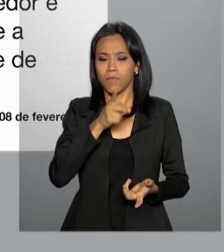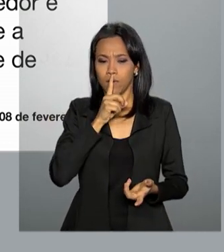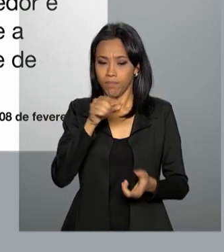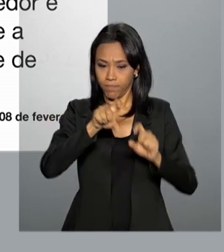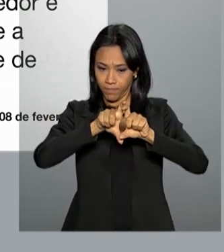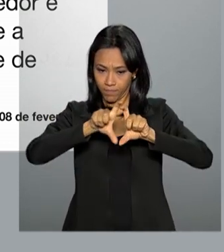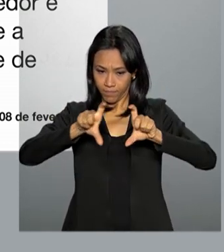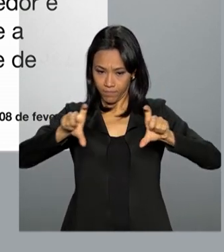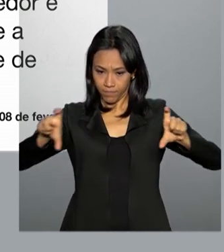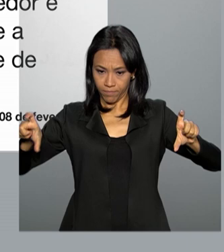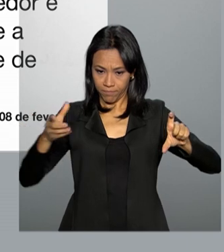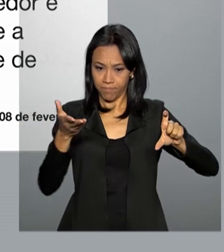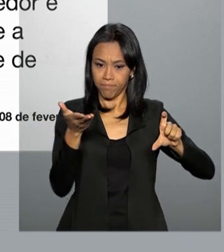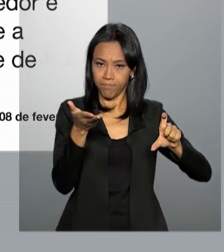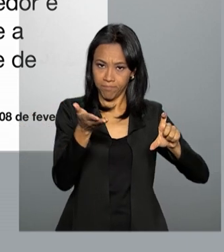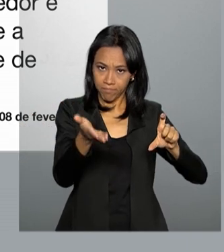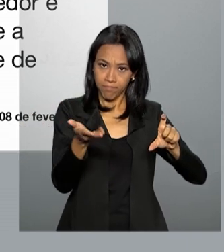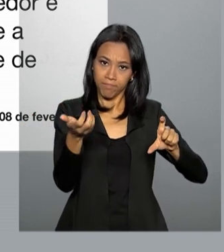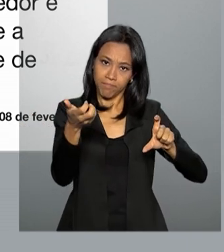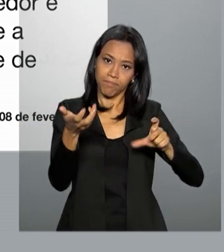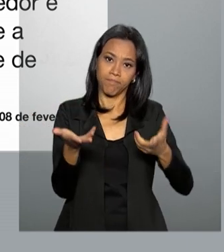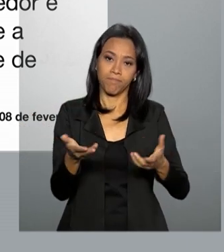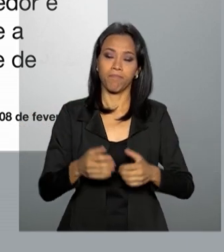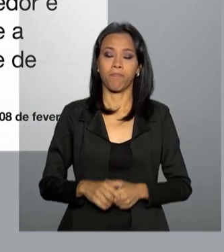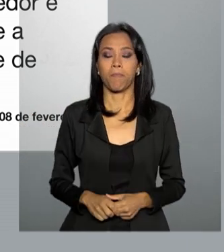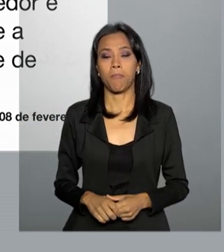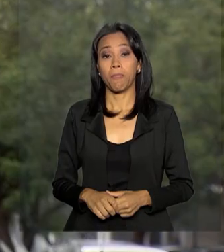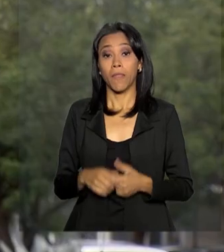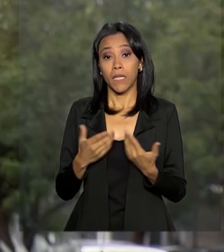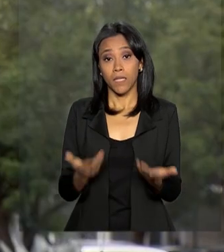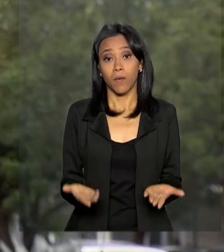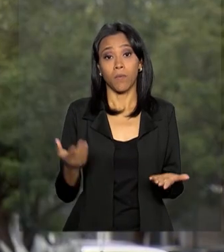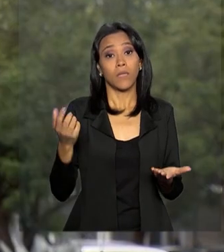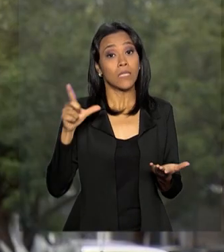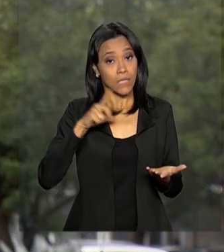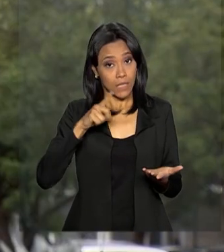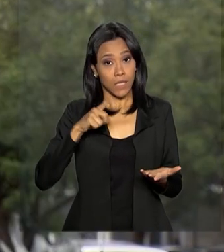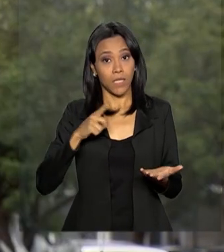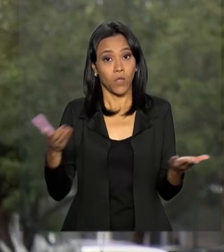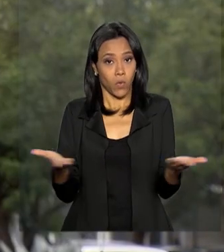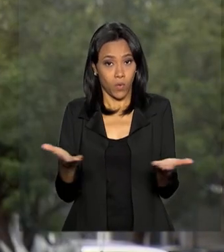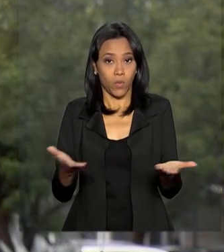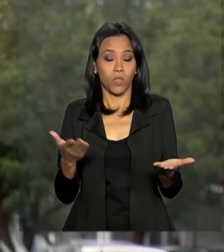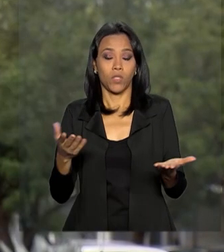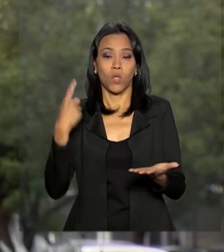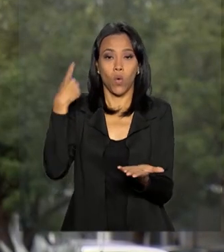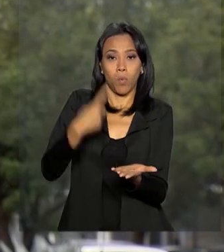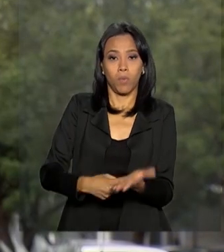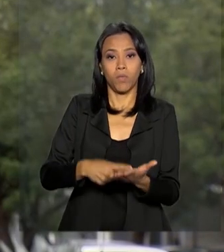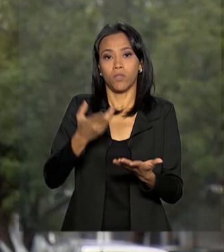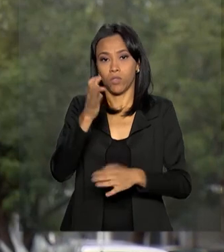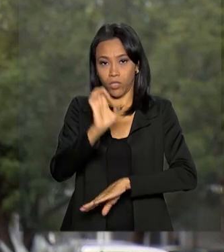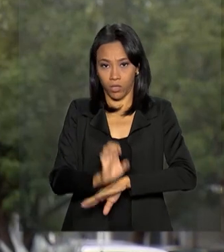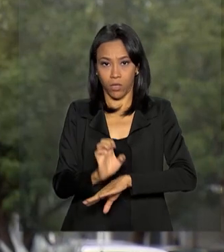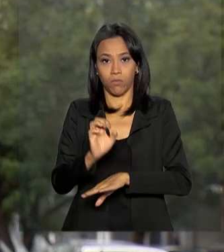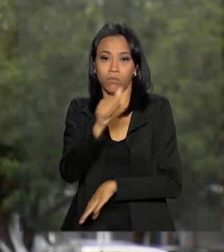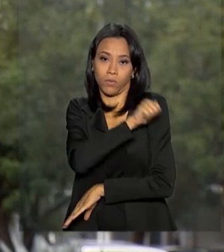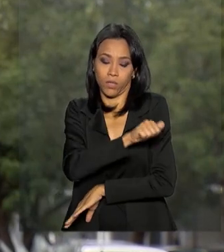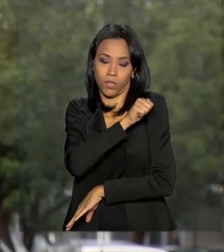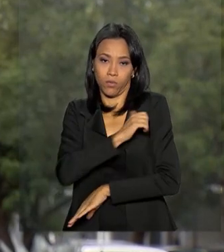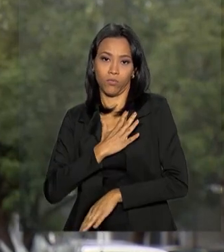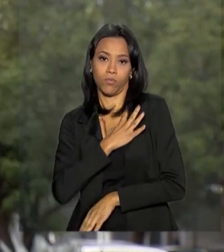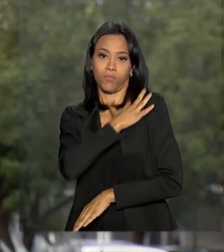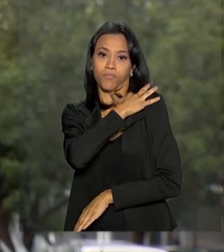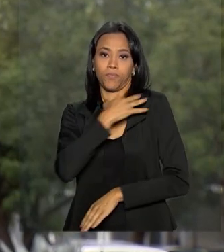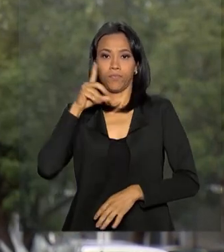aspas, encerra o vice-presidente Hamilton Mourão. Ele tem compromissos hoje no Rio de Janeiro e neste momento, agora de manhã,